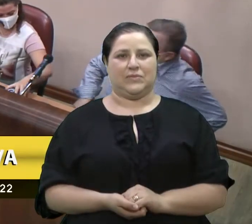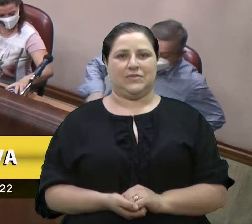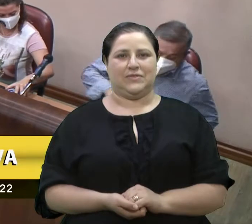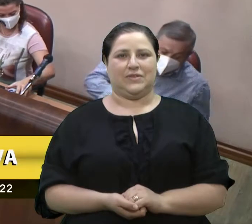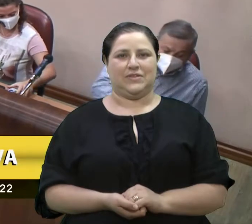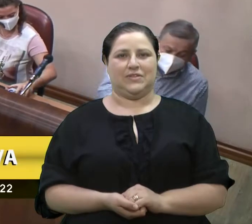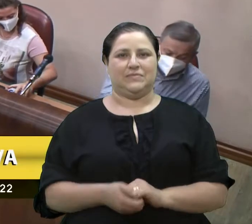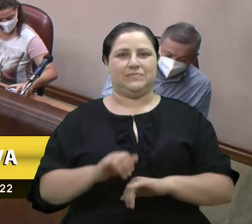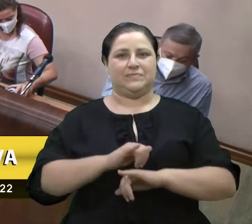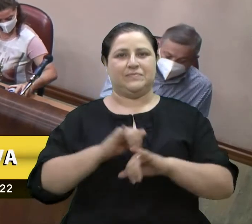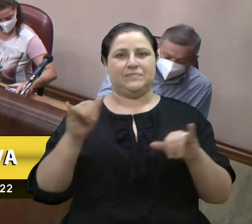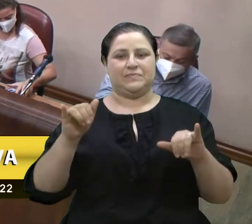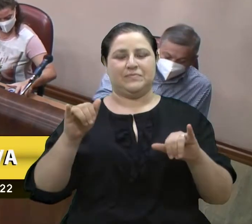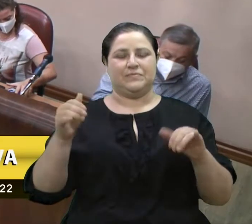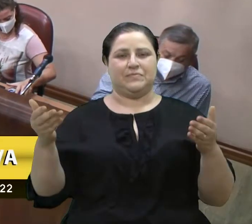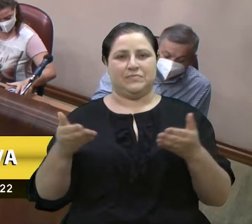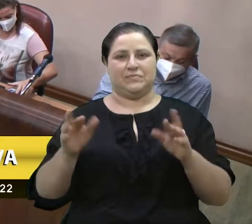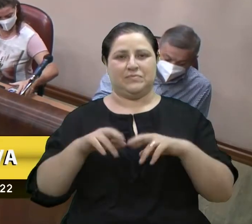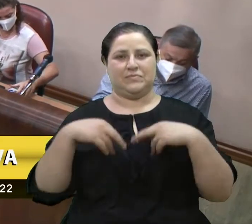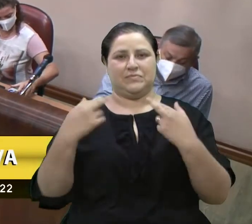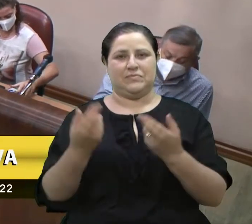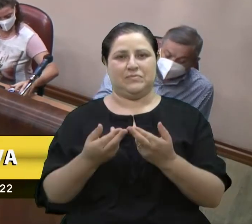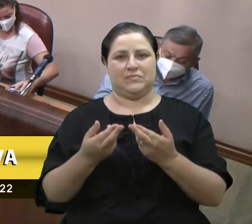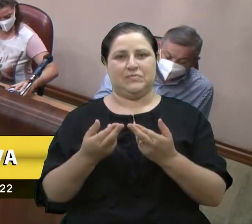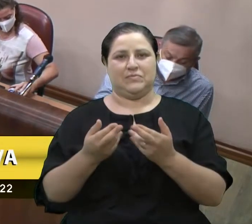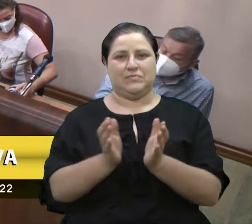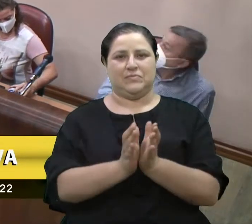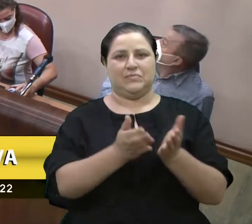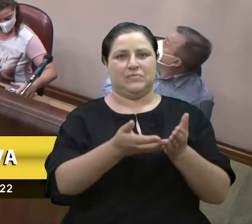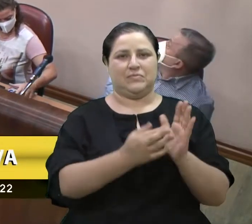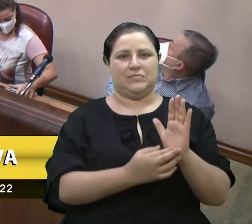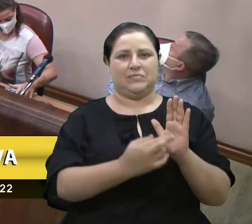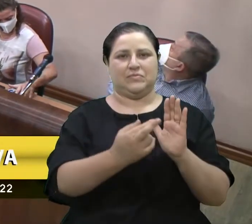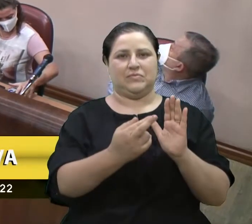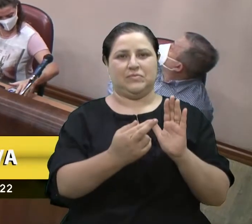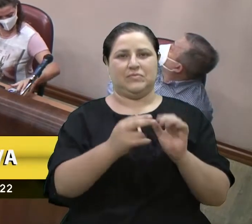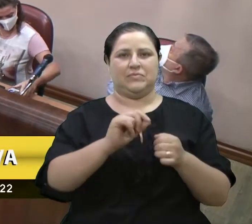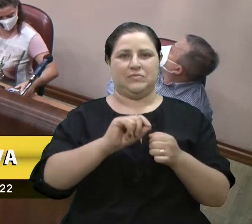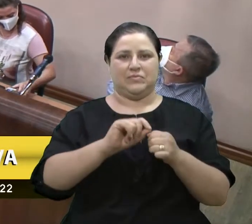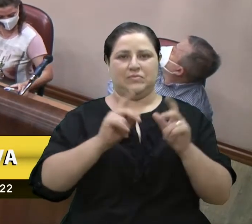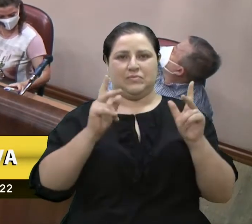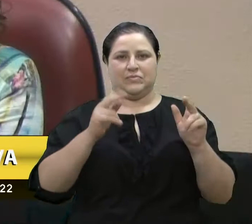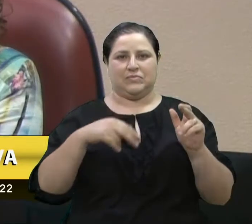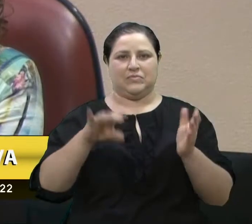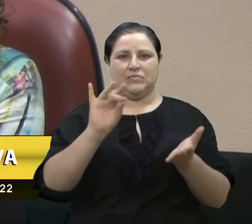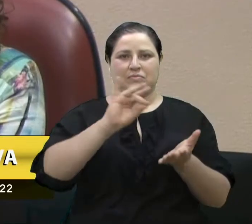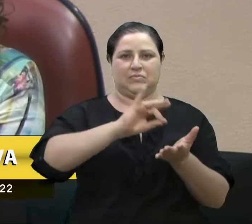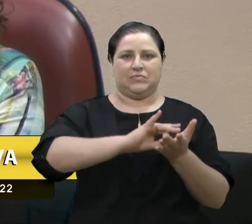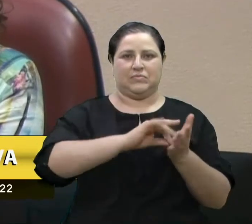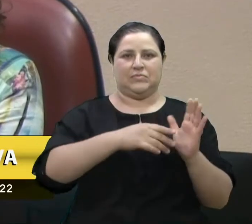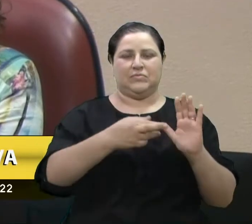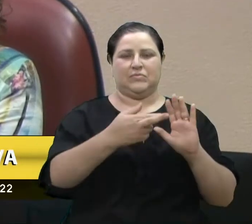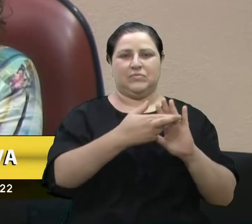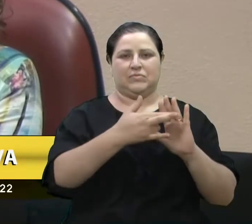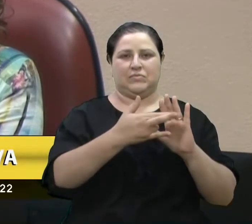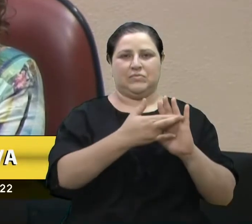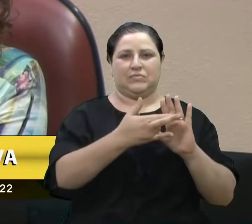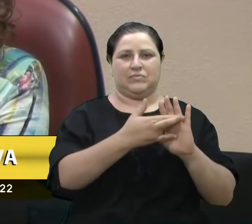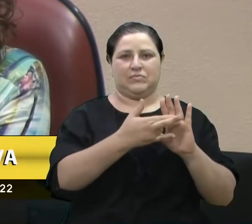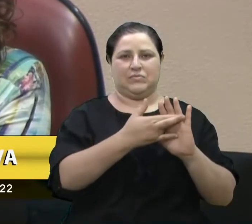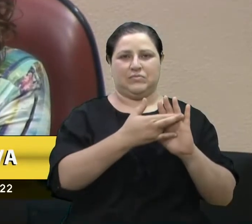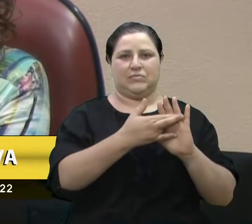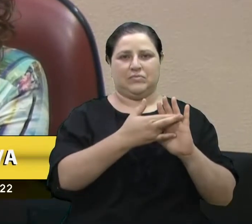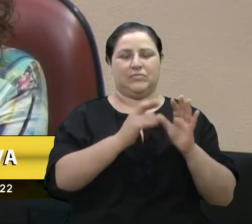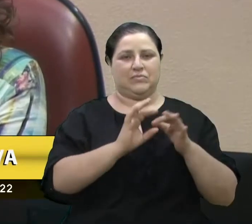Informo que esta sessão ordinária da comissão representativa será realizada conforme estabelecido em resolução de mesa, sendo